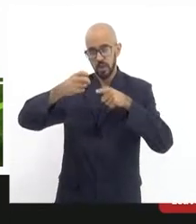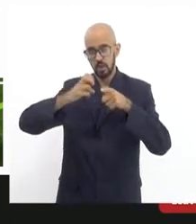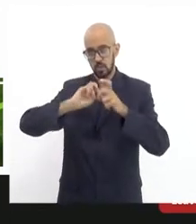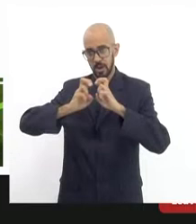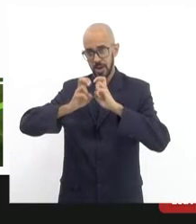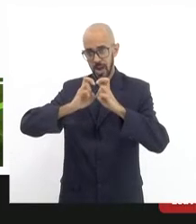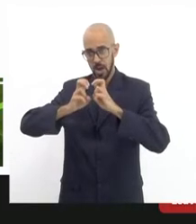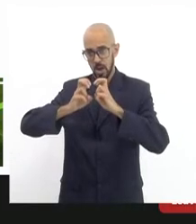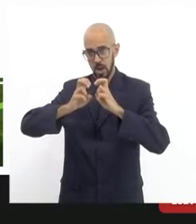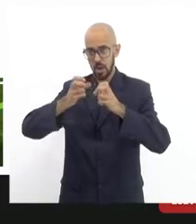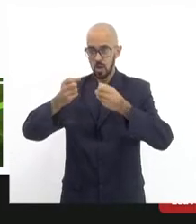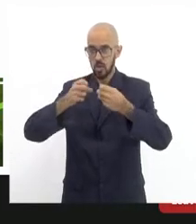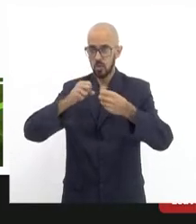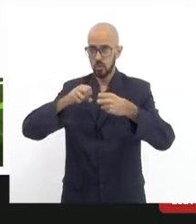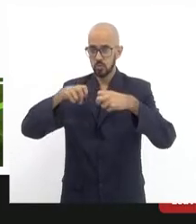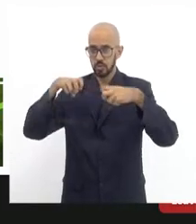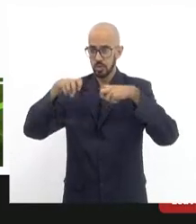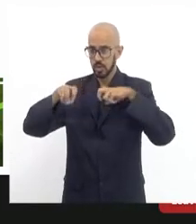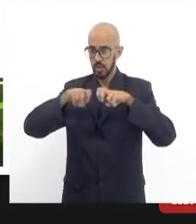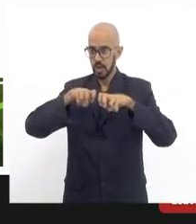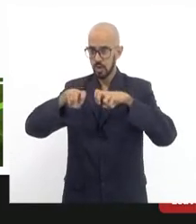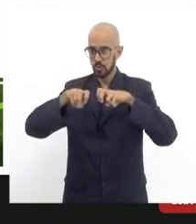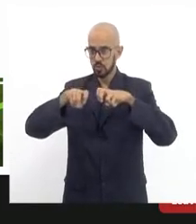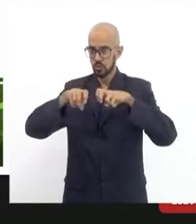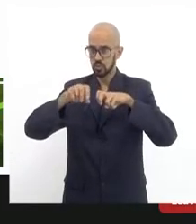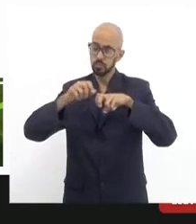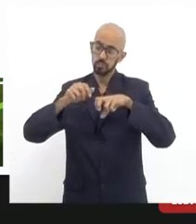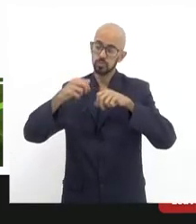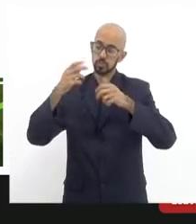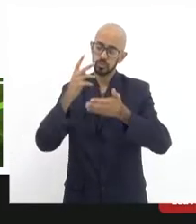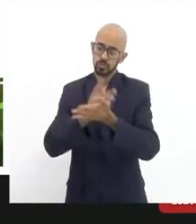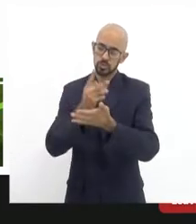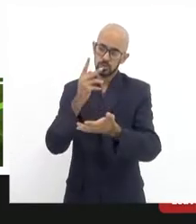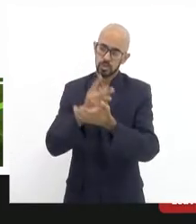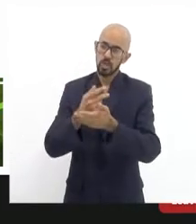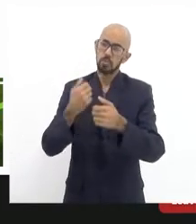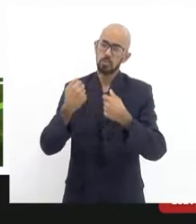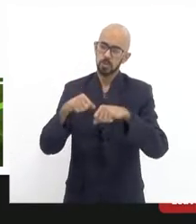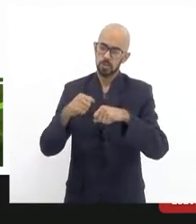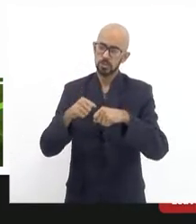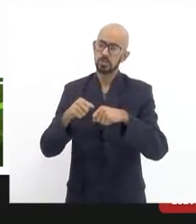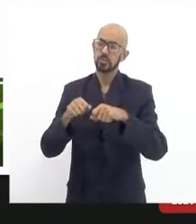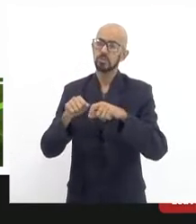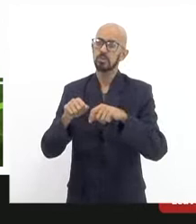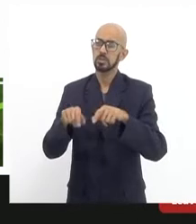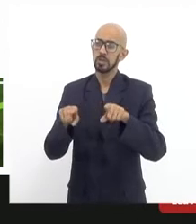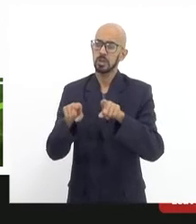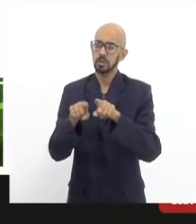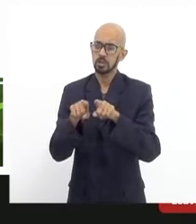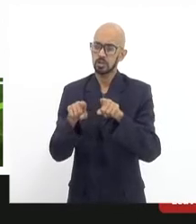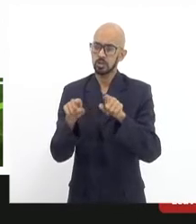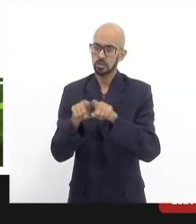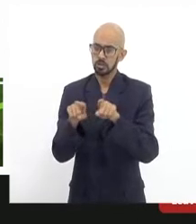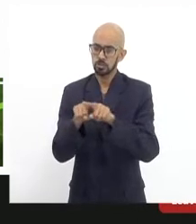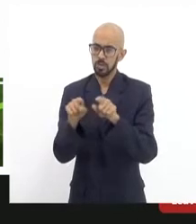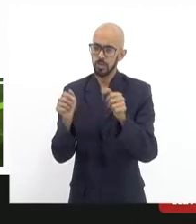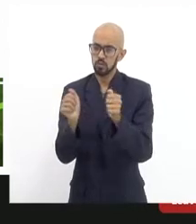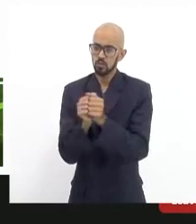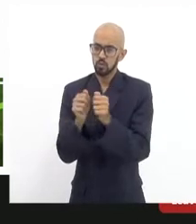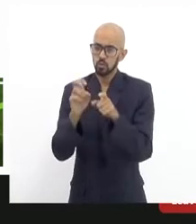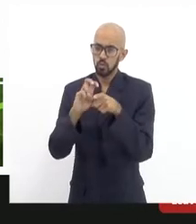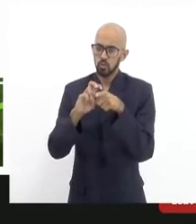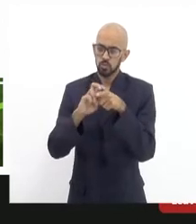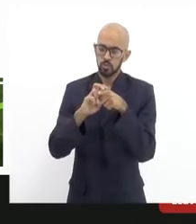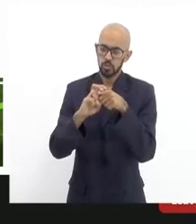compartilhada, é sempre sujeito à presença do trilho. Então, ele tem que ter uma solução técnica, o